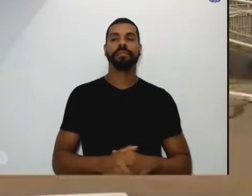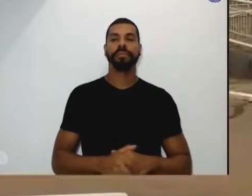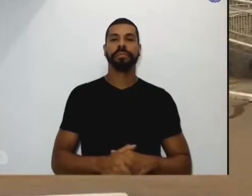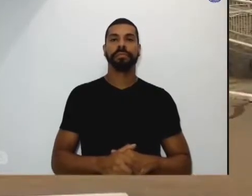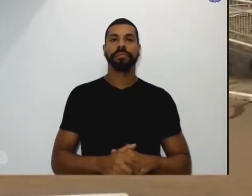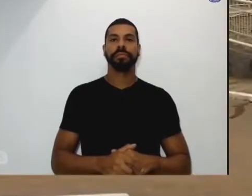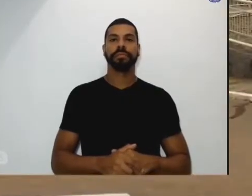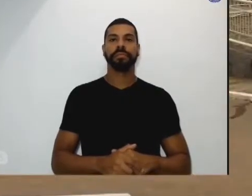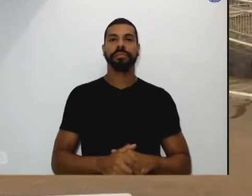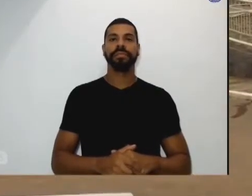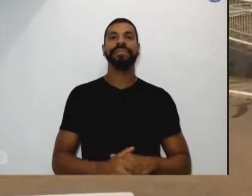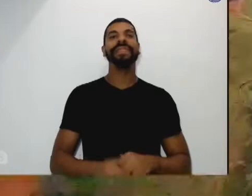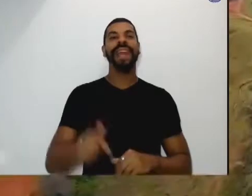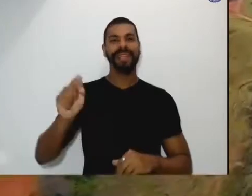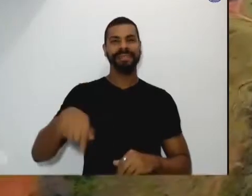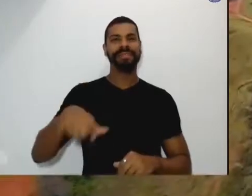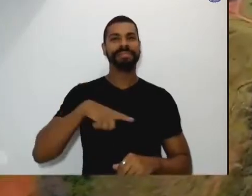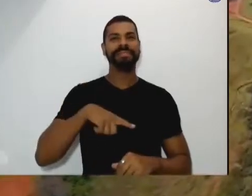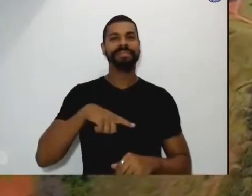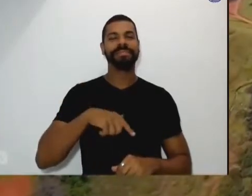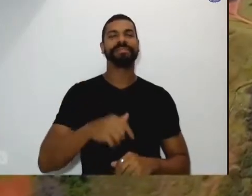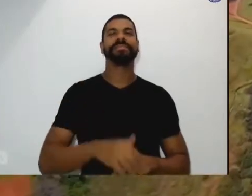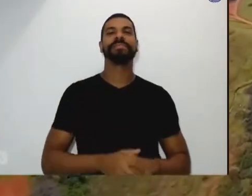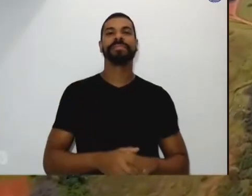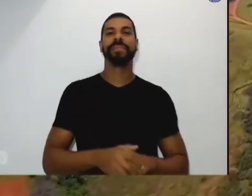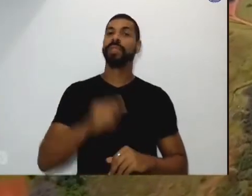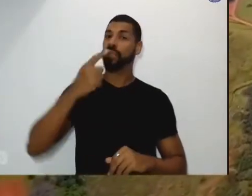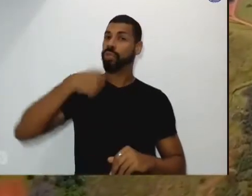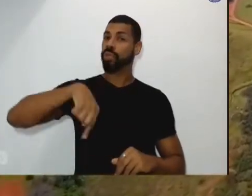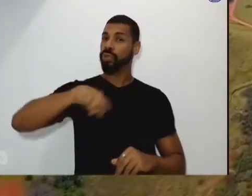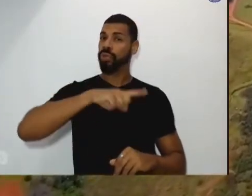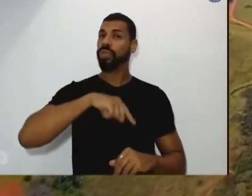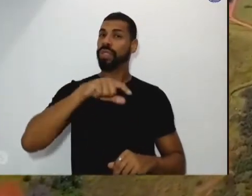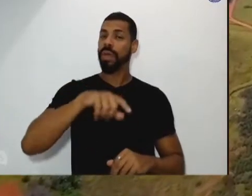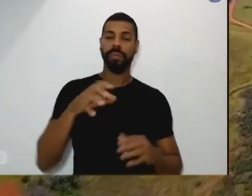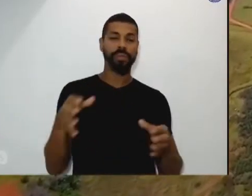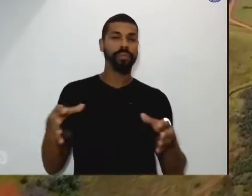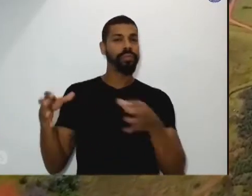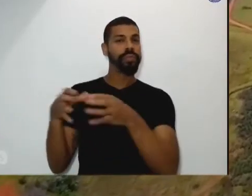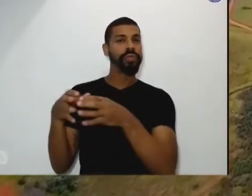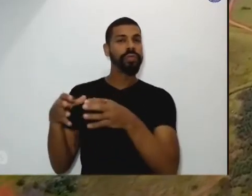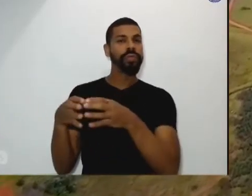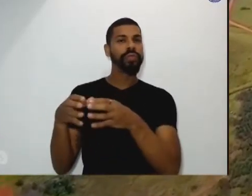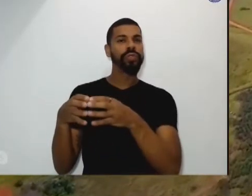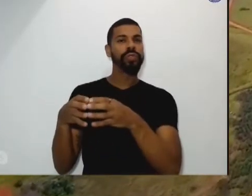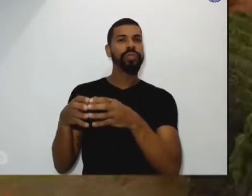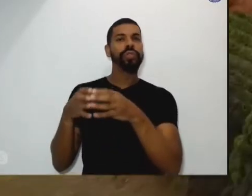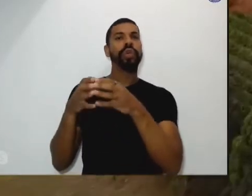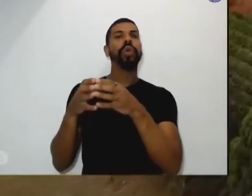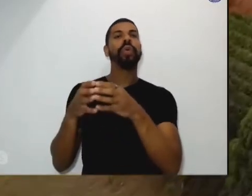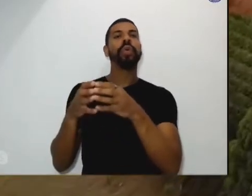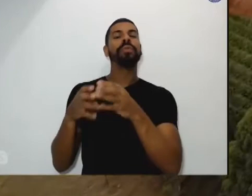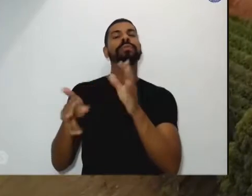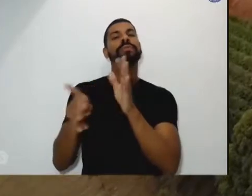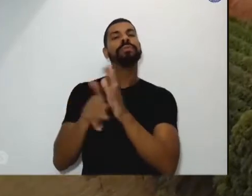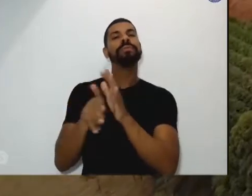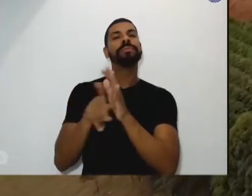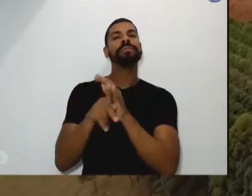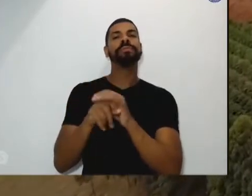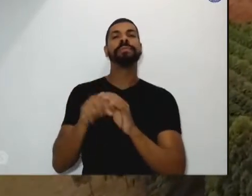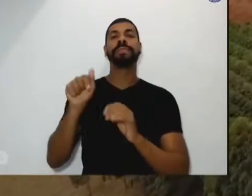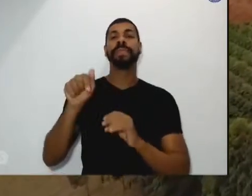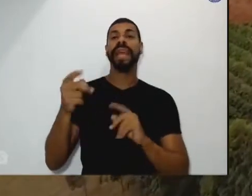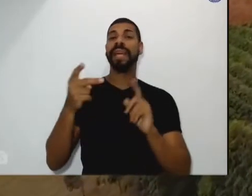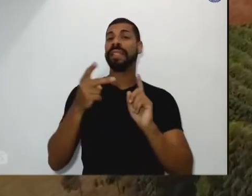Aqui em Belisário, nós estamos na região do Parque Estadual da Serra do Brigadeiro, que é a segunda maior